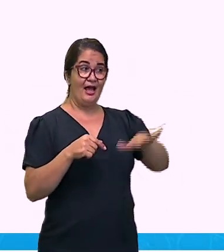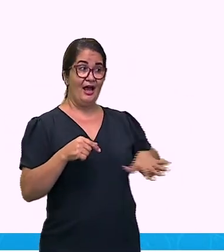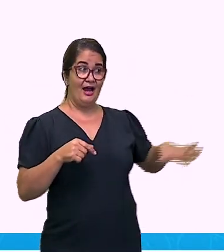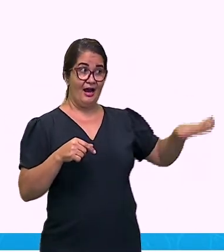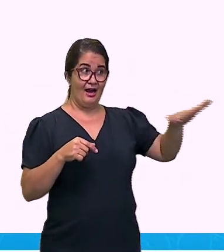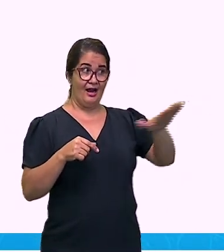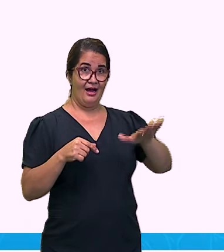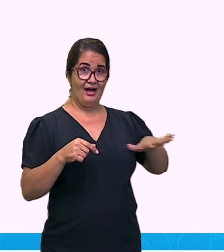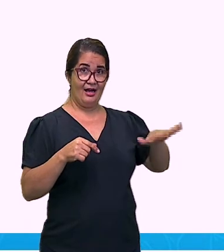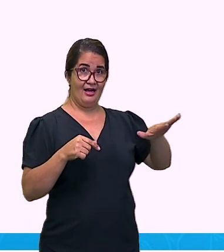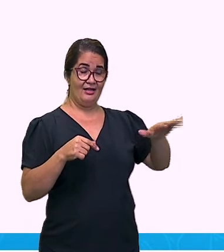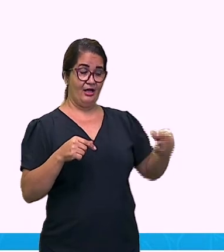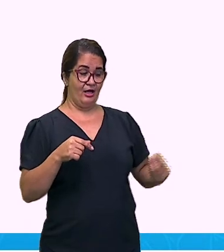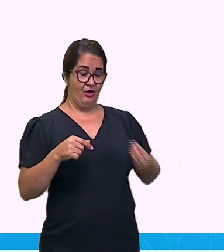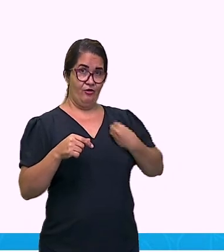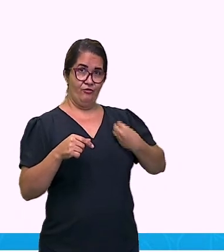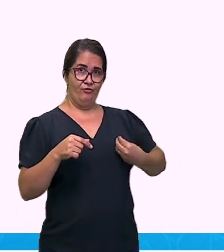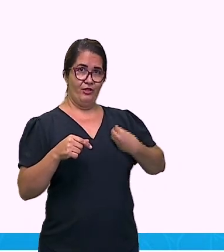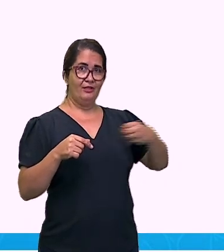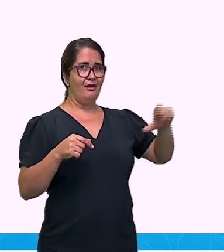que o nicho funcione.